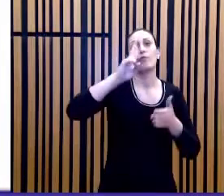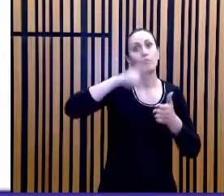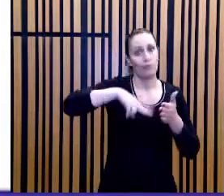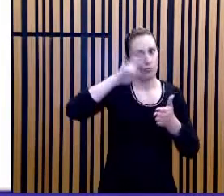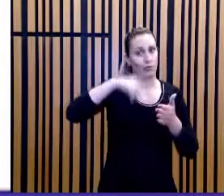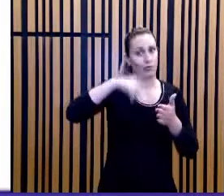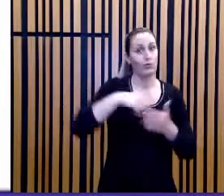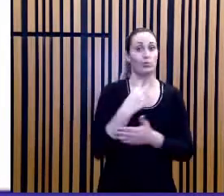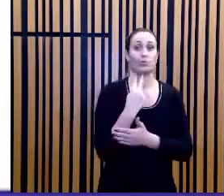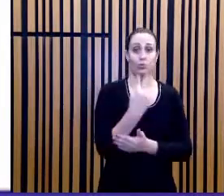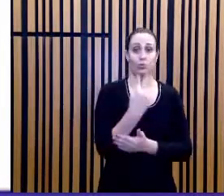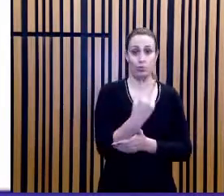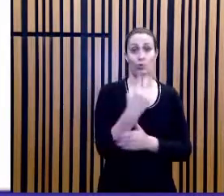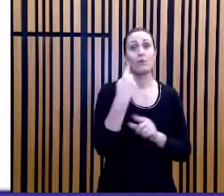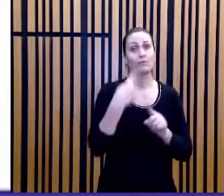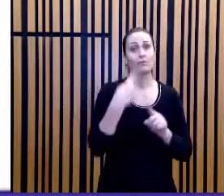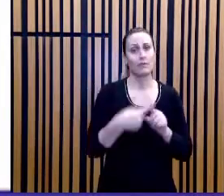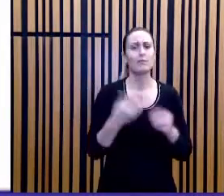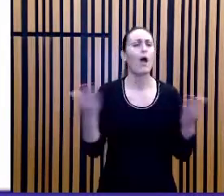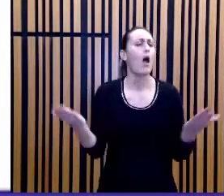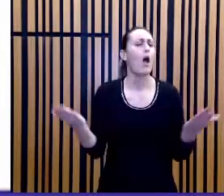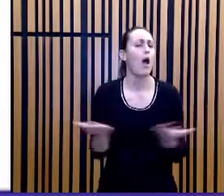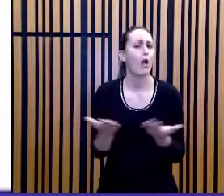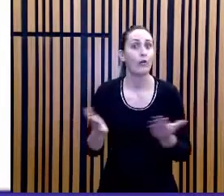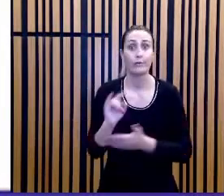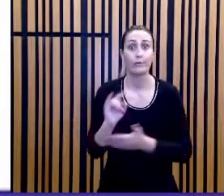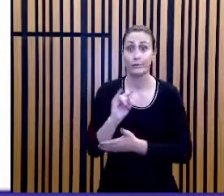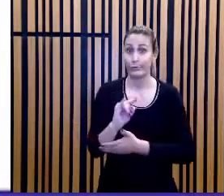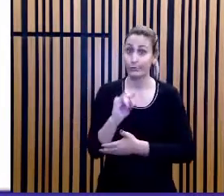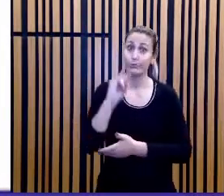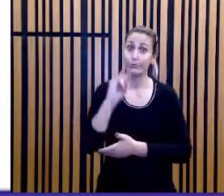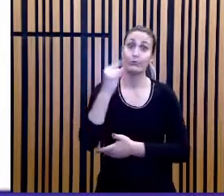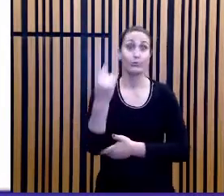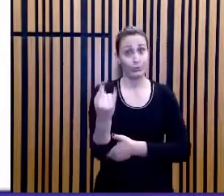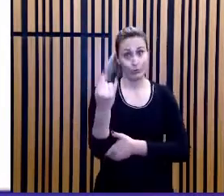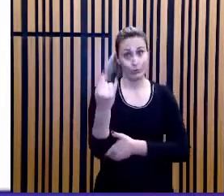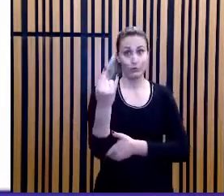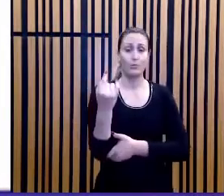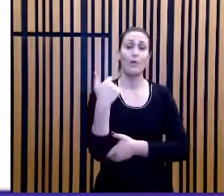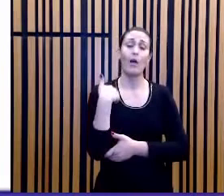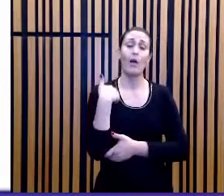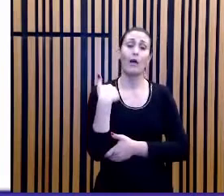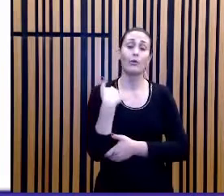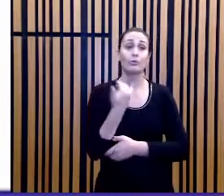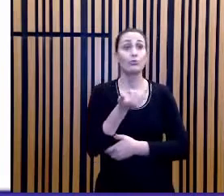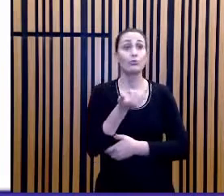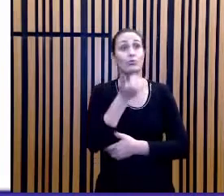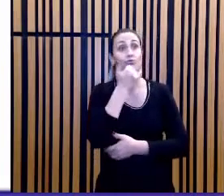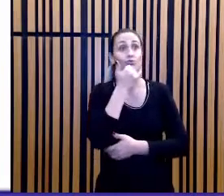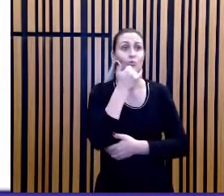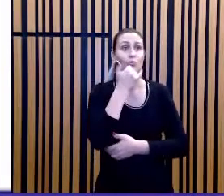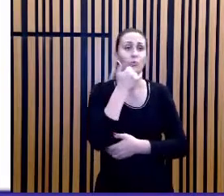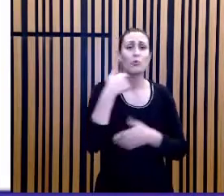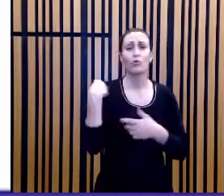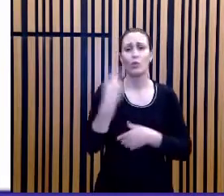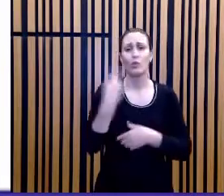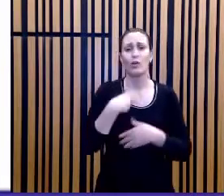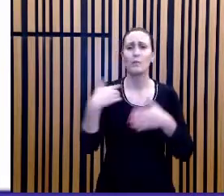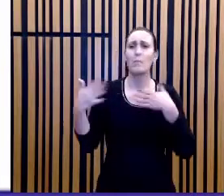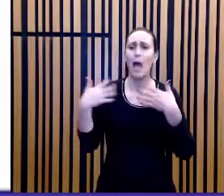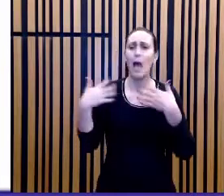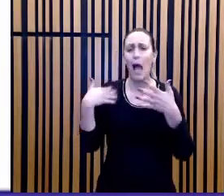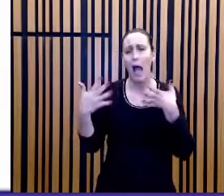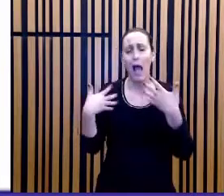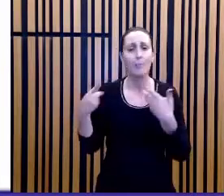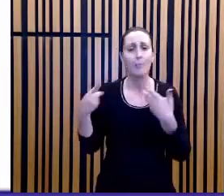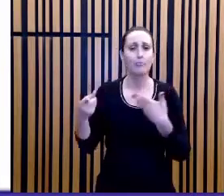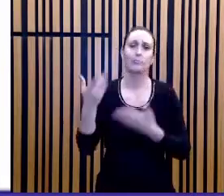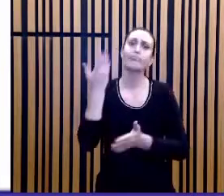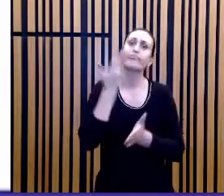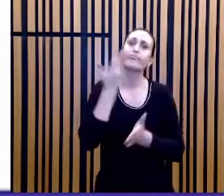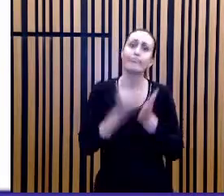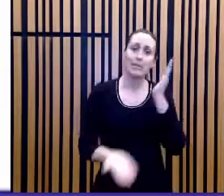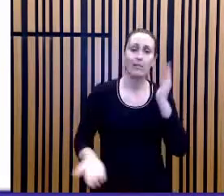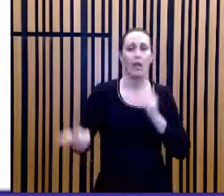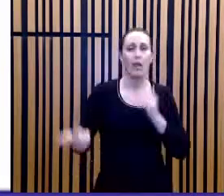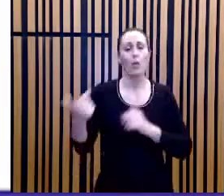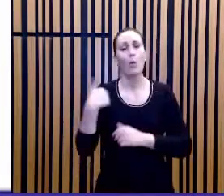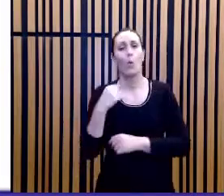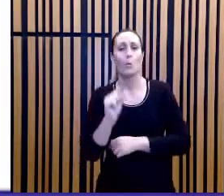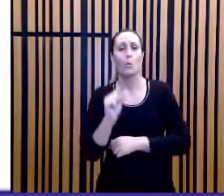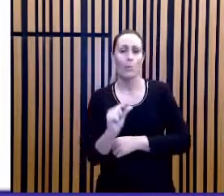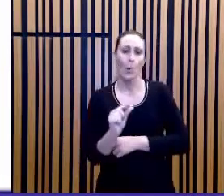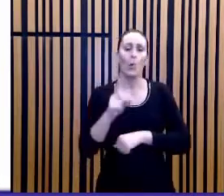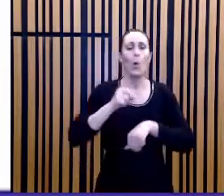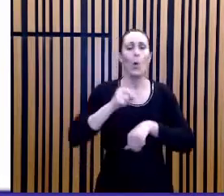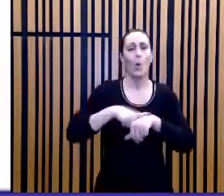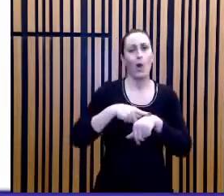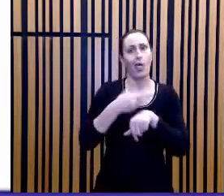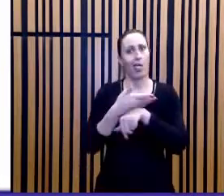vezes. Minha última questão, vocês me perdoem, tinha programado para fazer meia hora, o pessoal bateu um papo no início do meu tempo e por isso que eu acabei vazando um pouquinho,